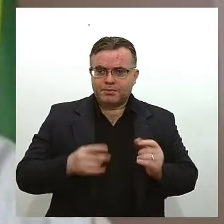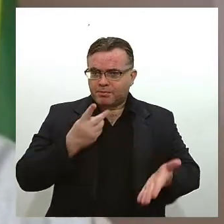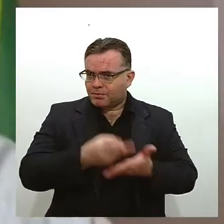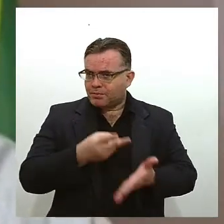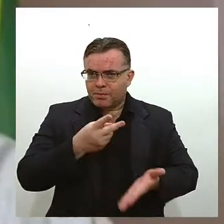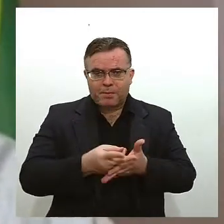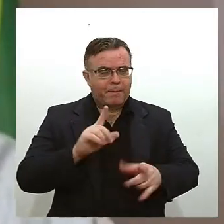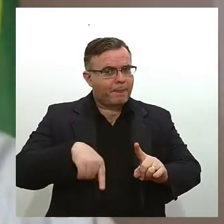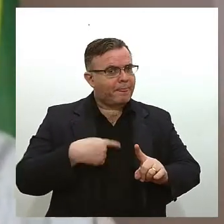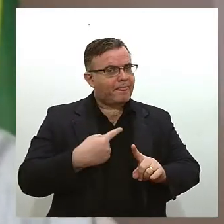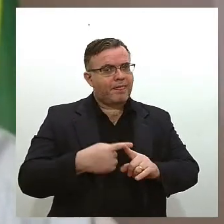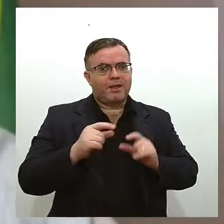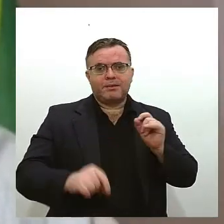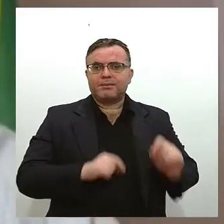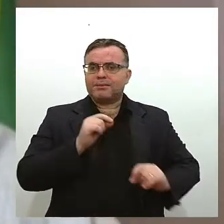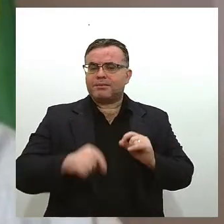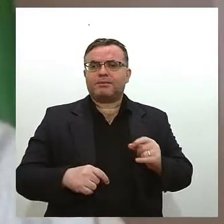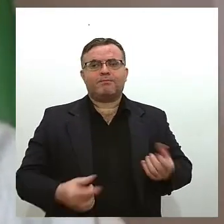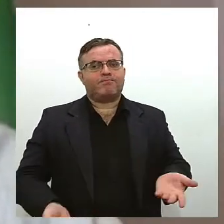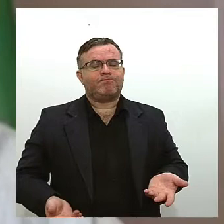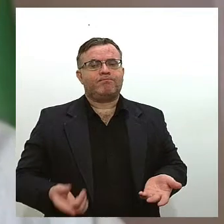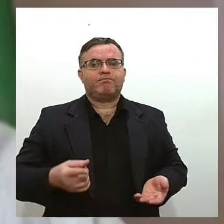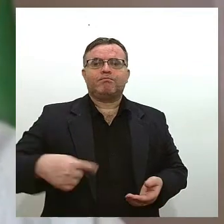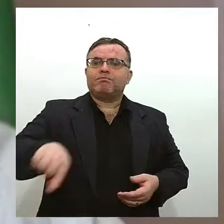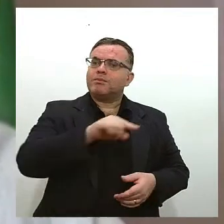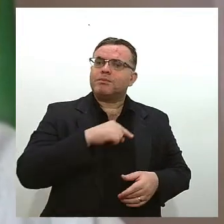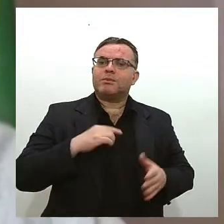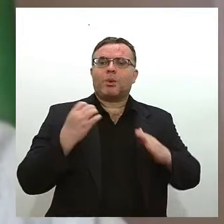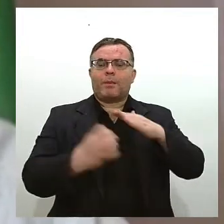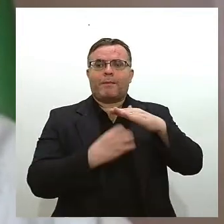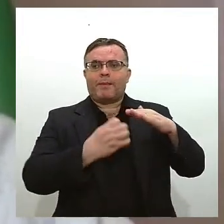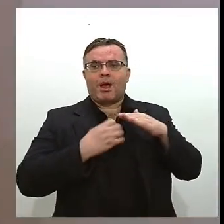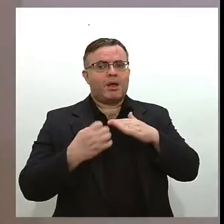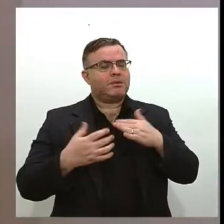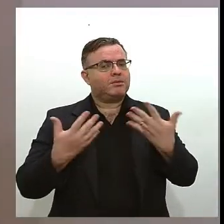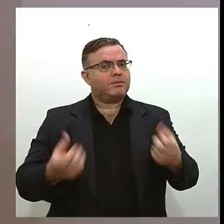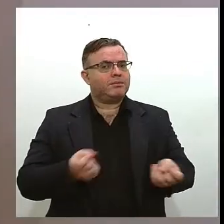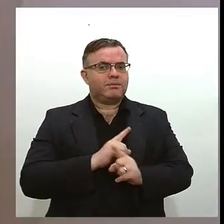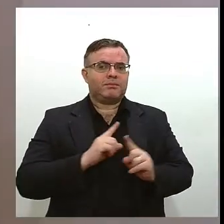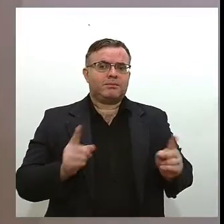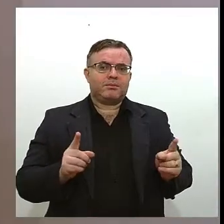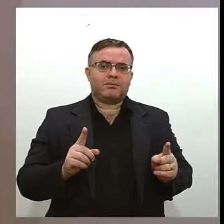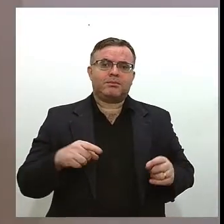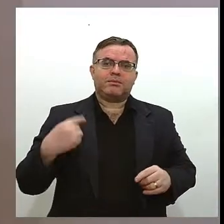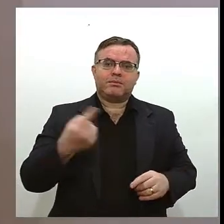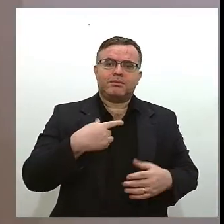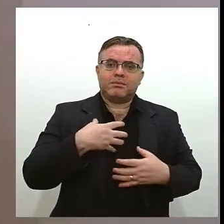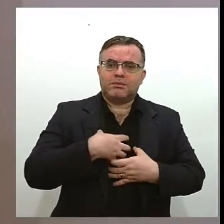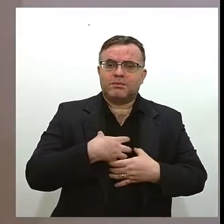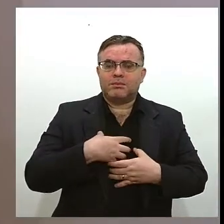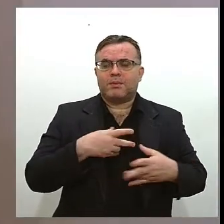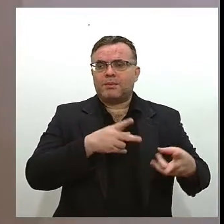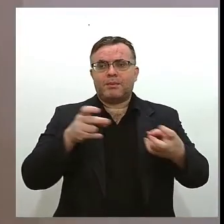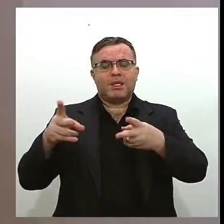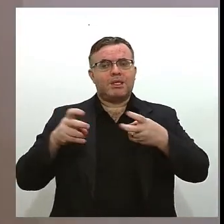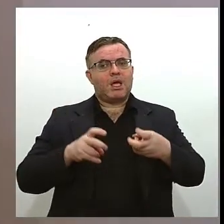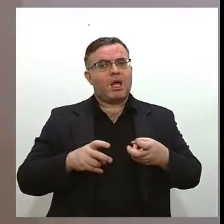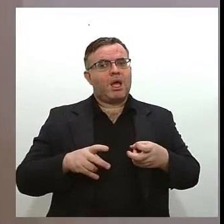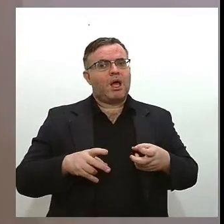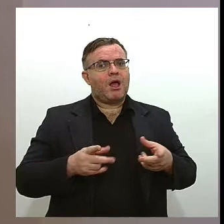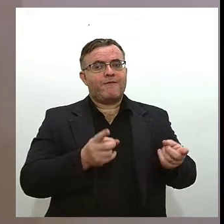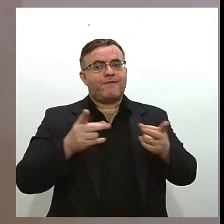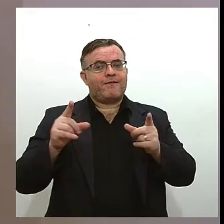aumentos também não agradam os empresários do setor. Nós sentimos de imediato a queda nas vendas